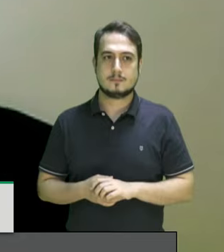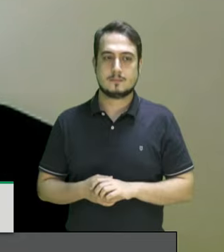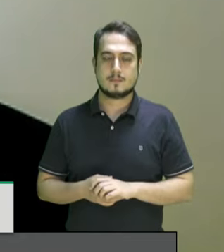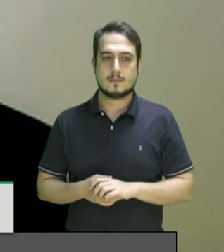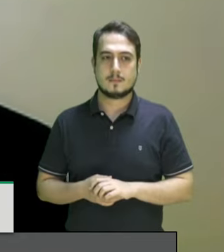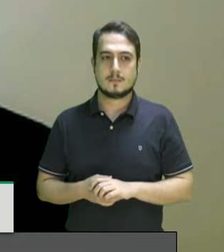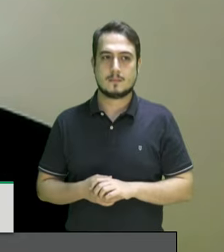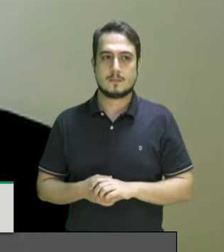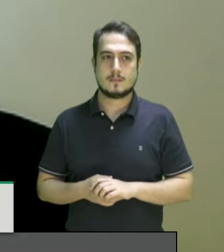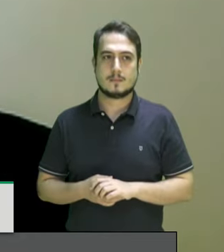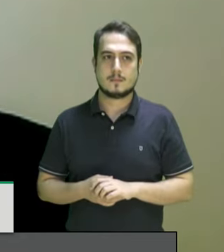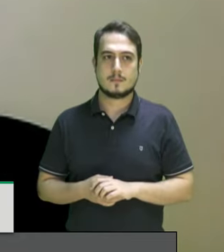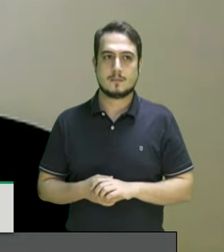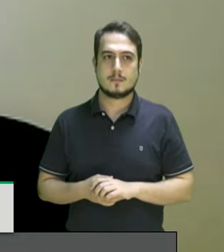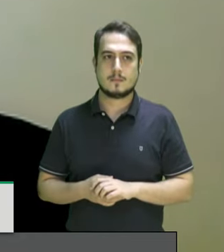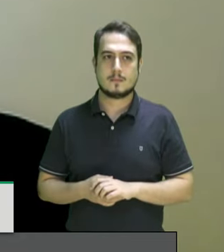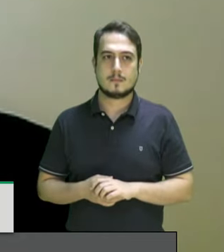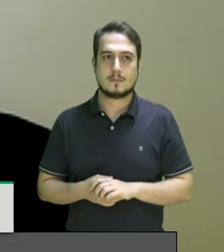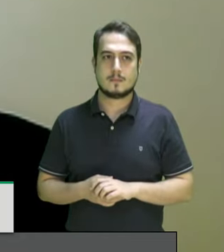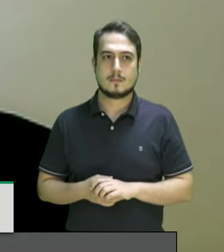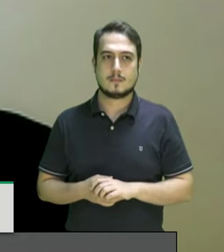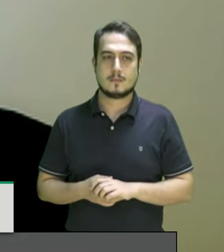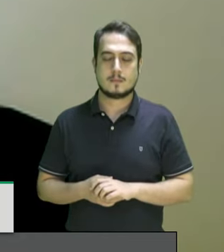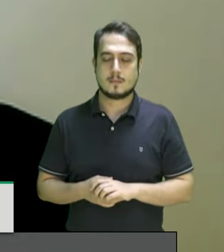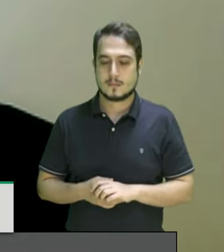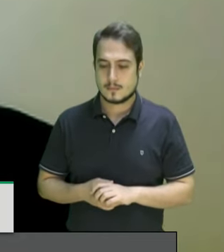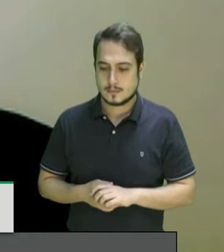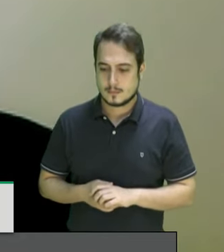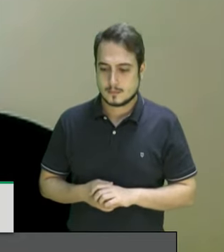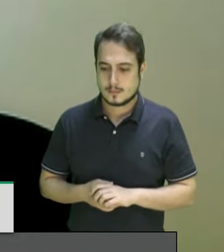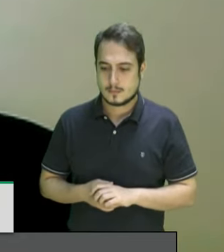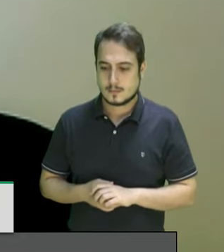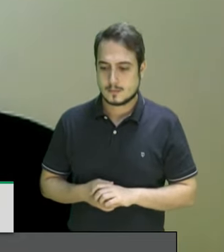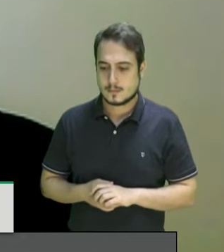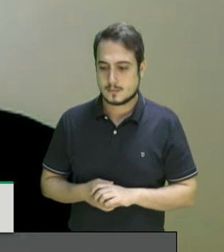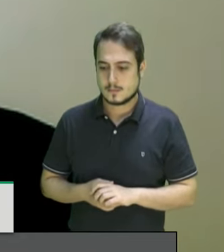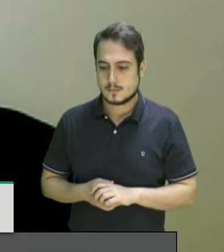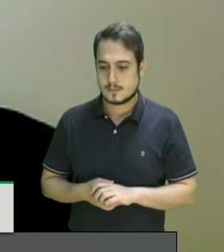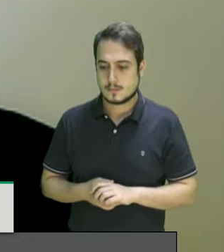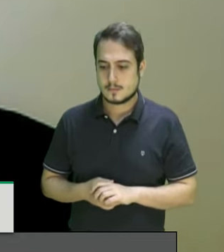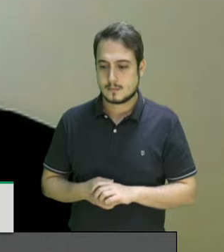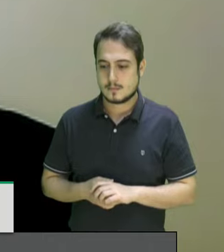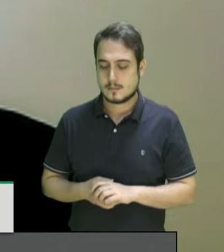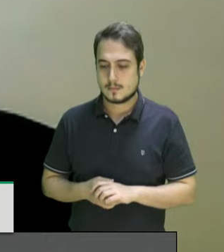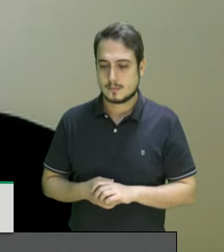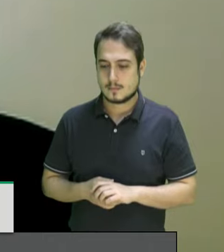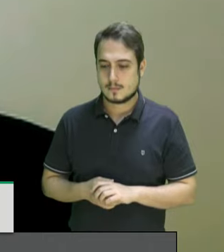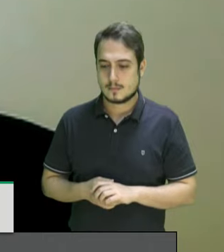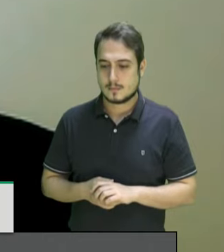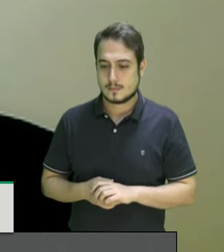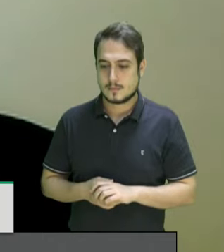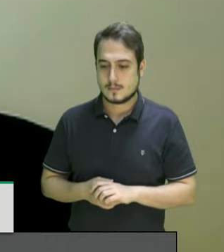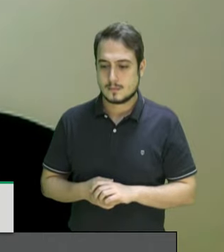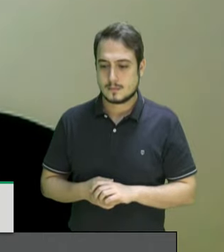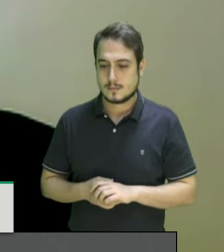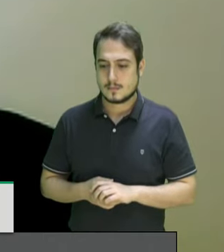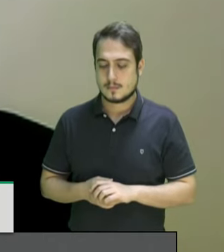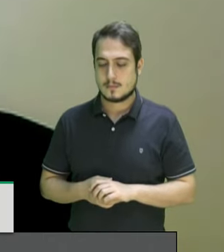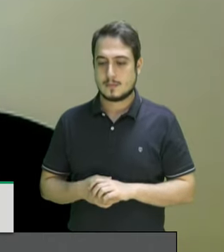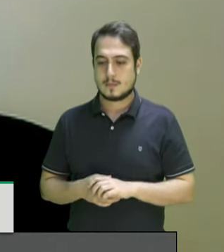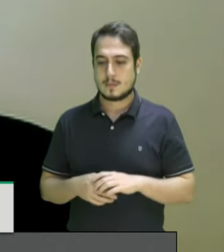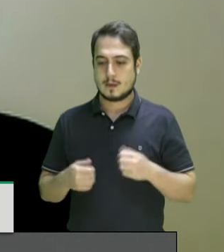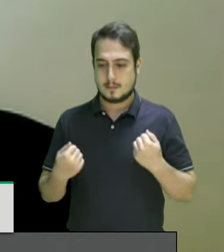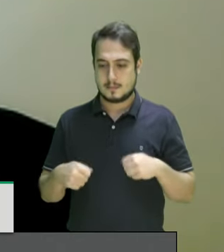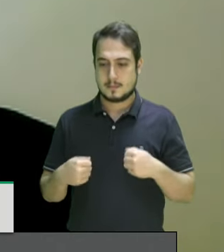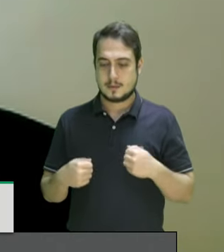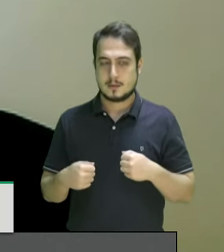seja através de meditados e doutorados ou seja através da sua própria experiência de vida e aqui eu cito